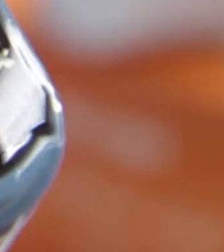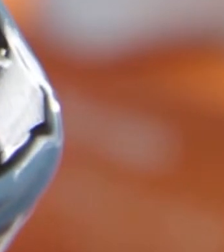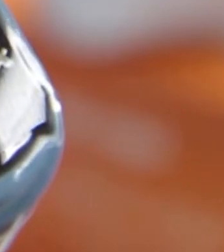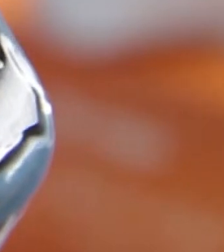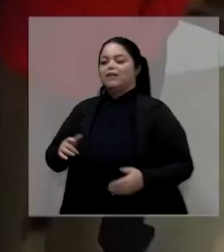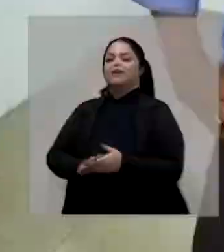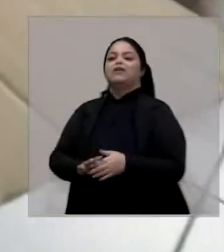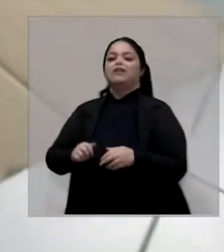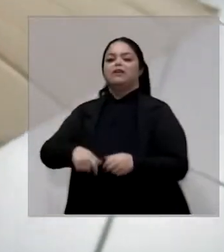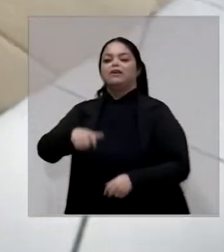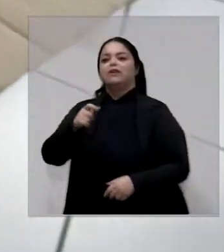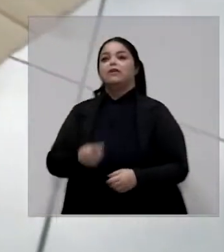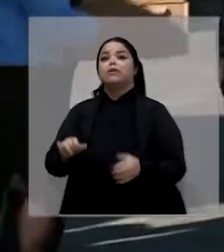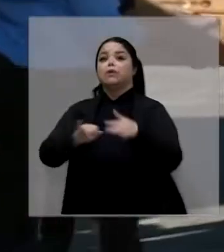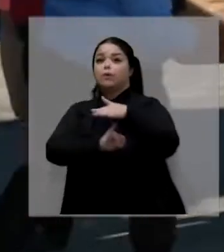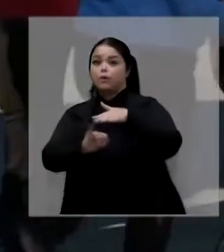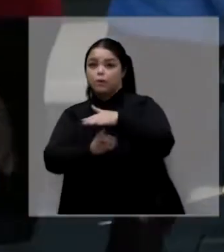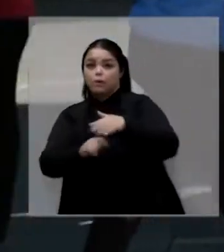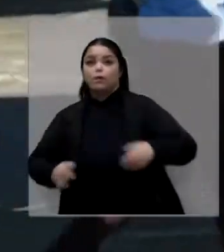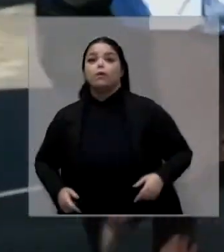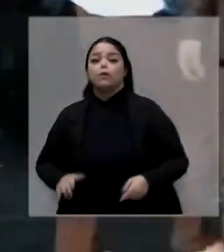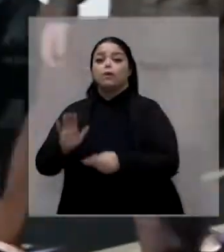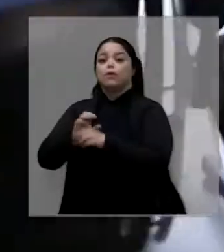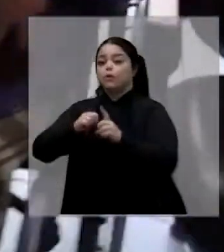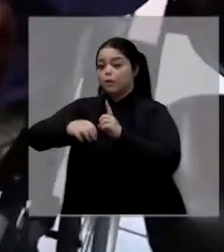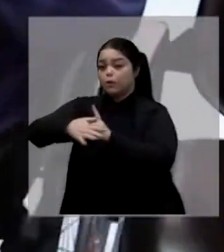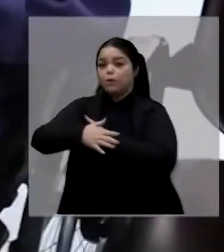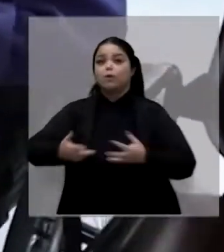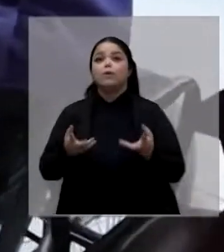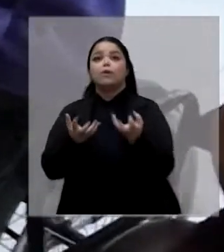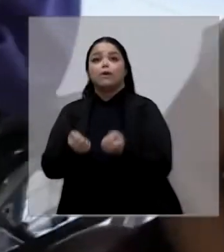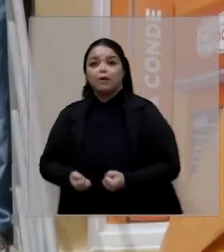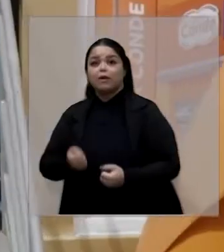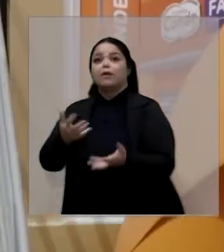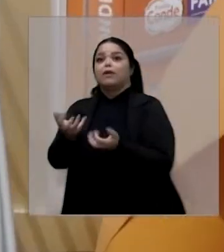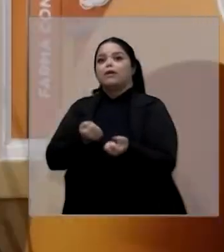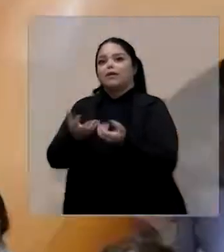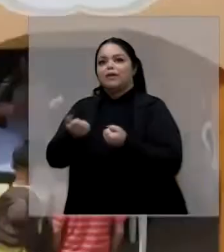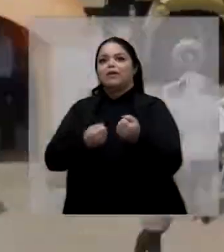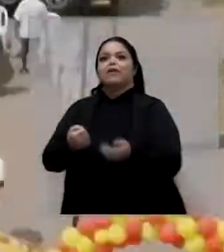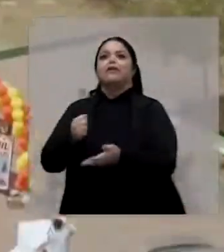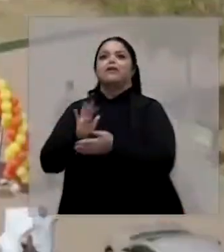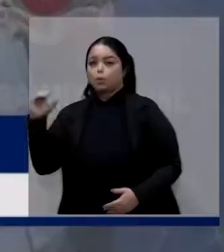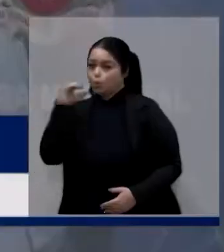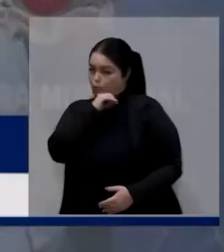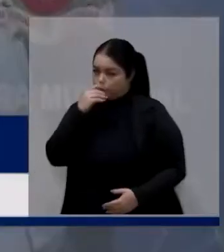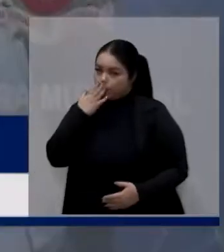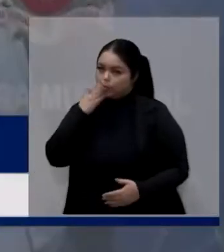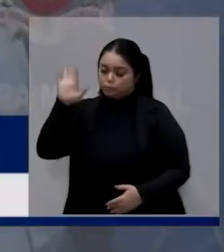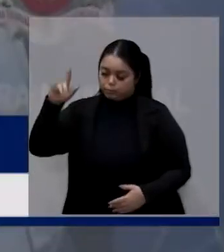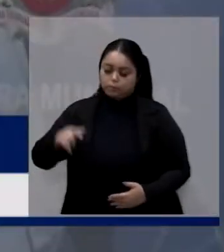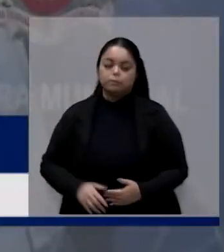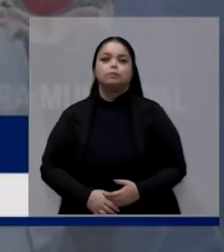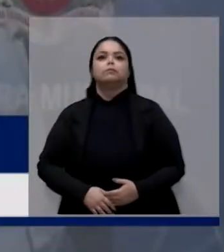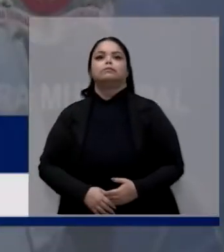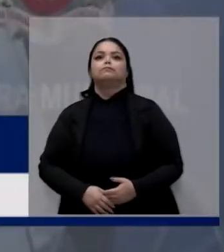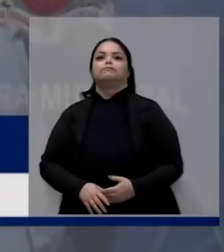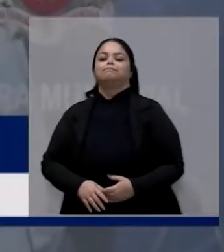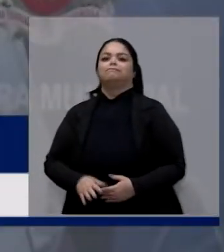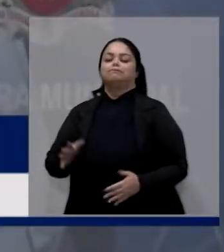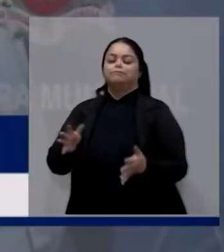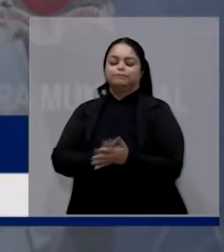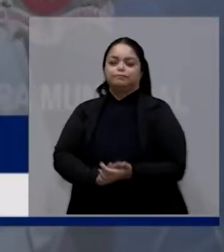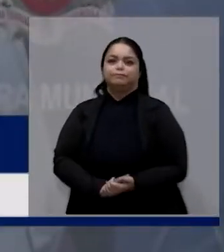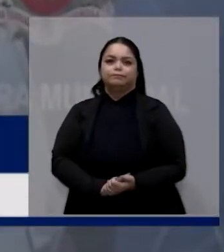de oxímetro e também a doação de álcool em gel e máscaras à população carente. Seria redundante